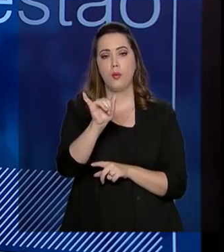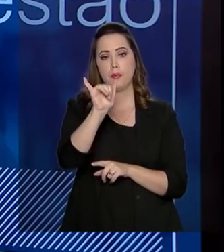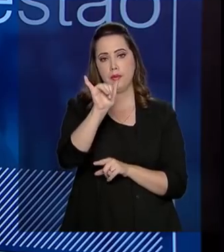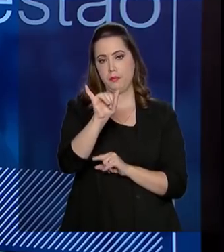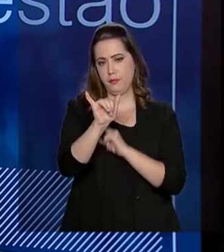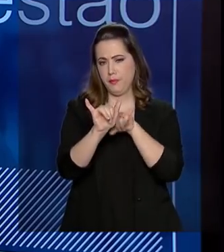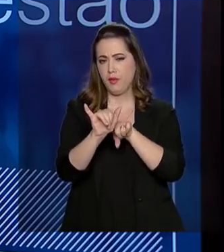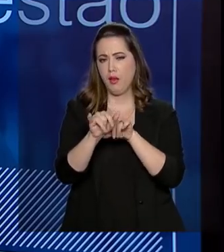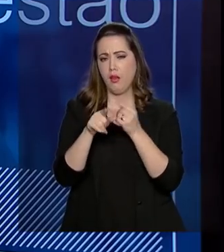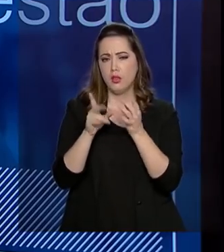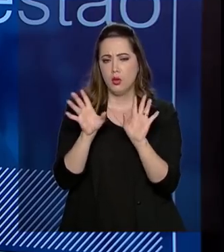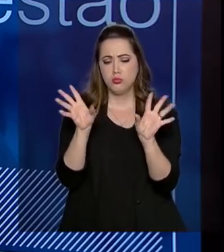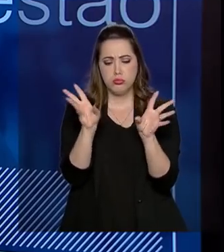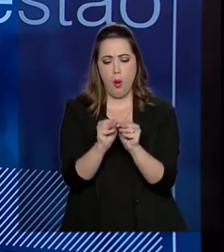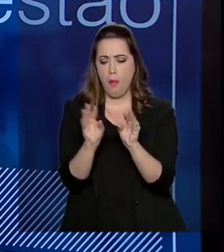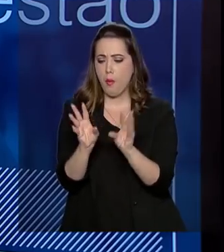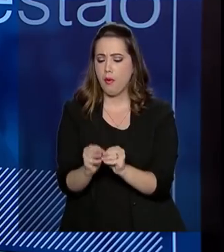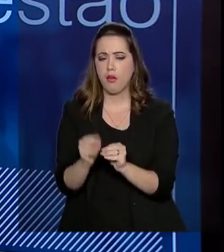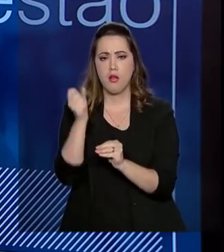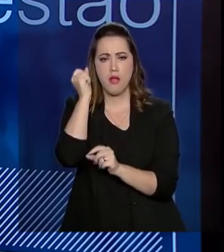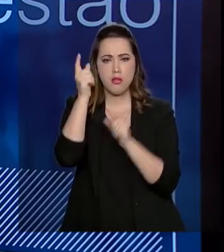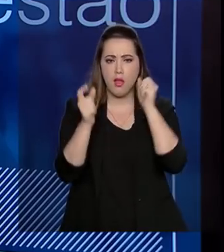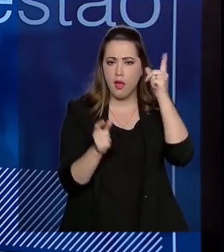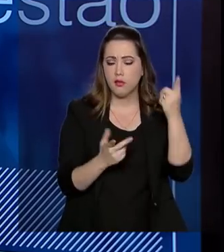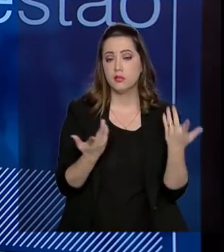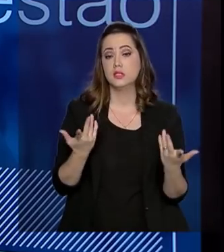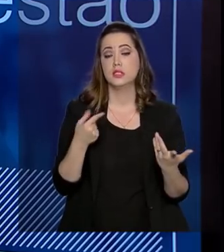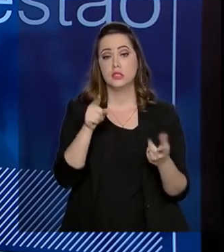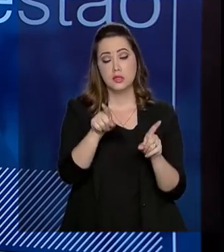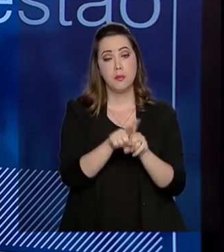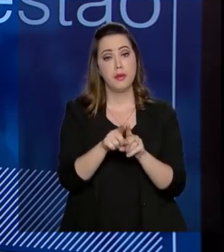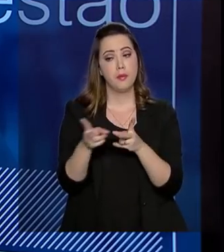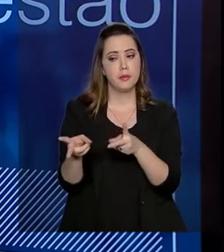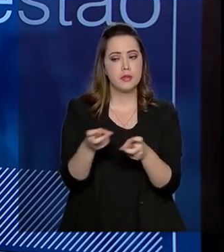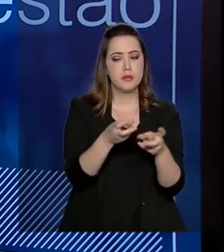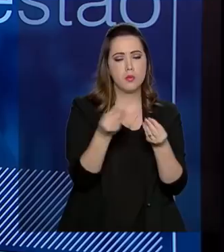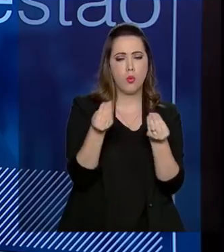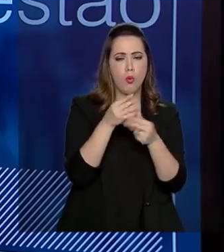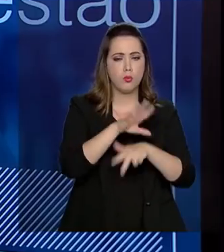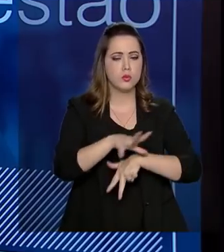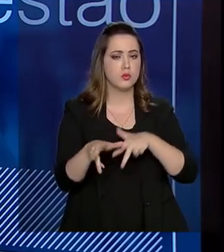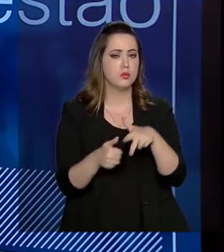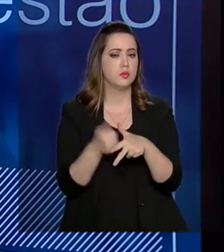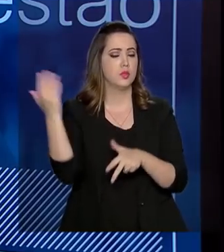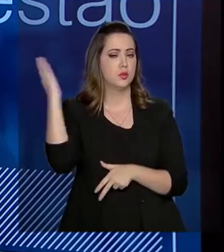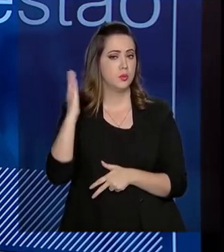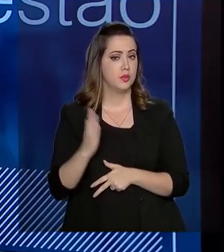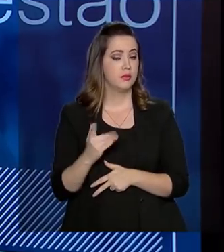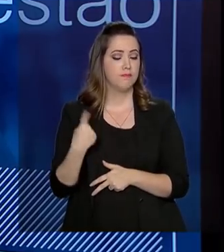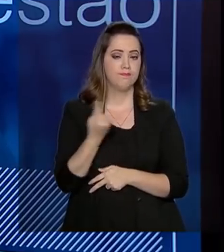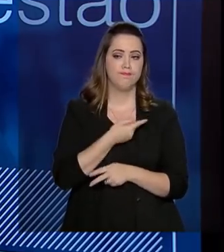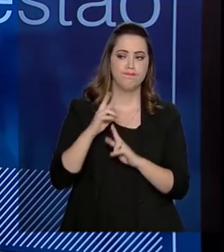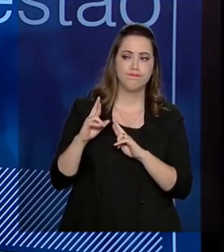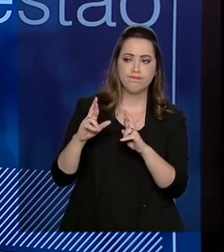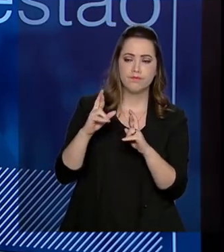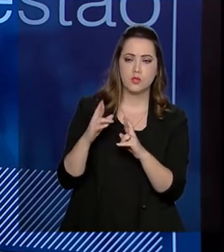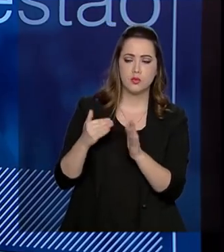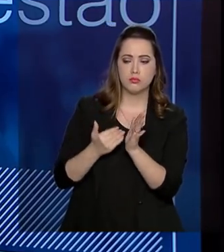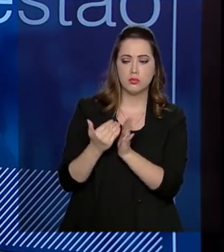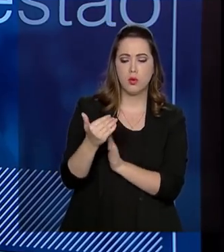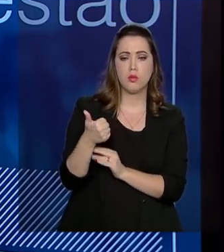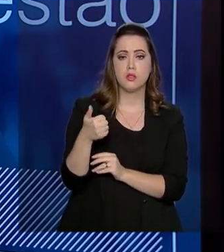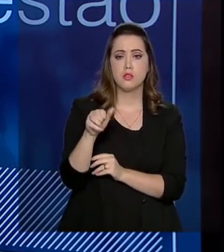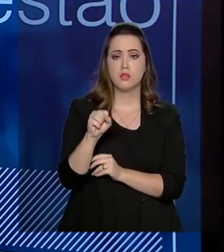um conjunto de ideias. Nós estamos montando agora também um diagnóstico do sistema anticorrupção brasileiro, esperamos terminar isso nos primeiros 180